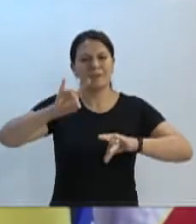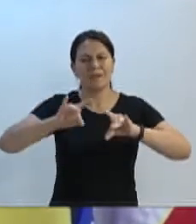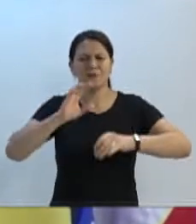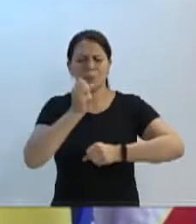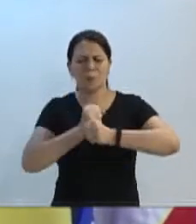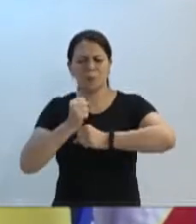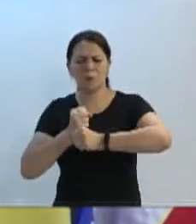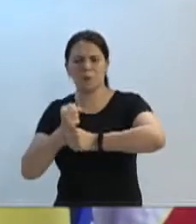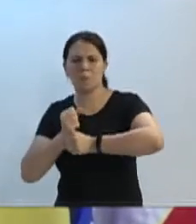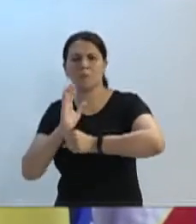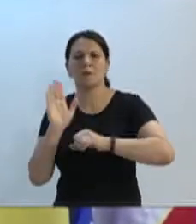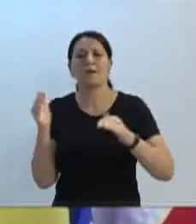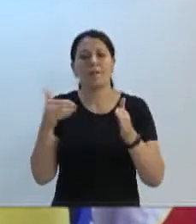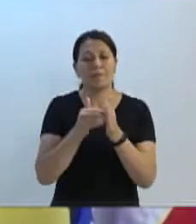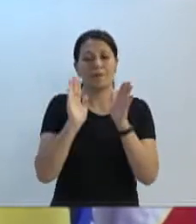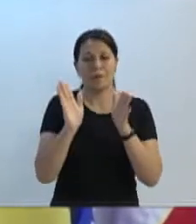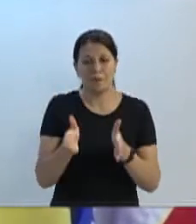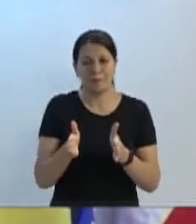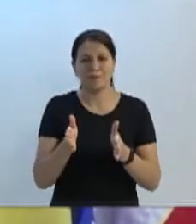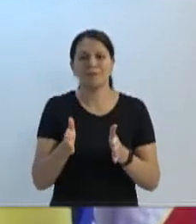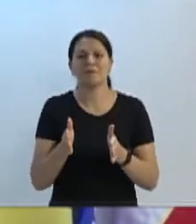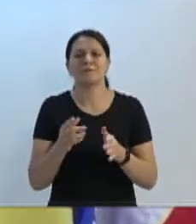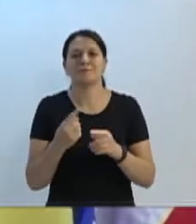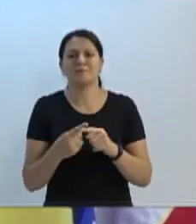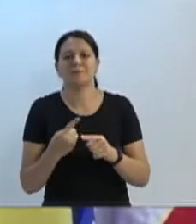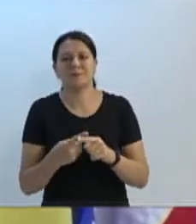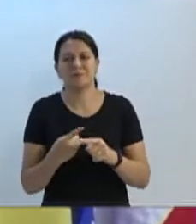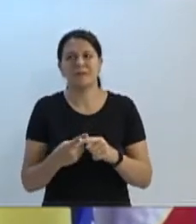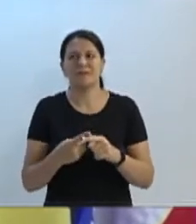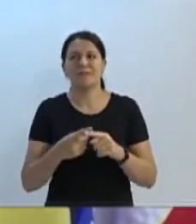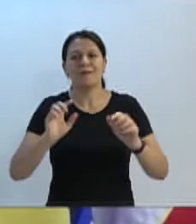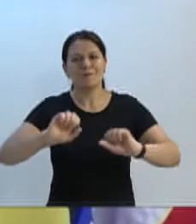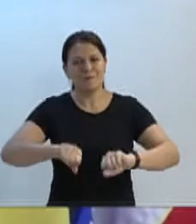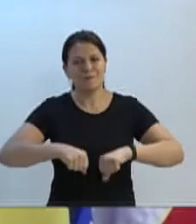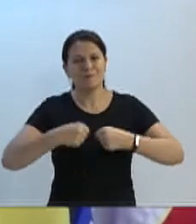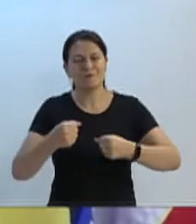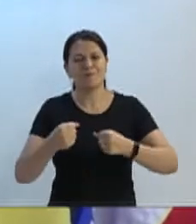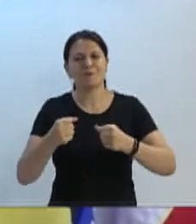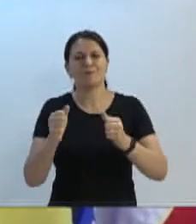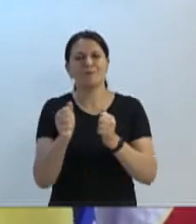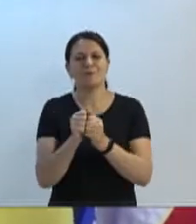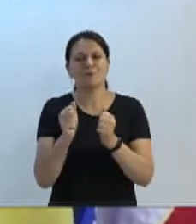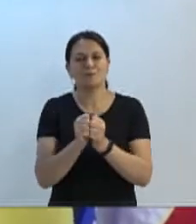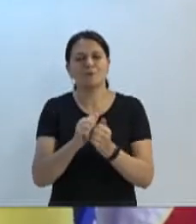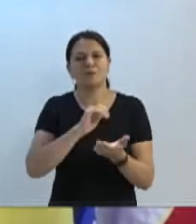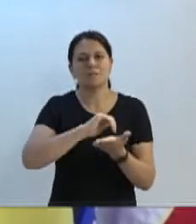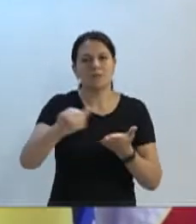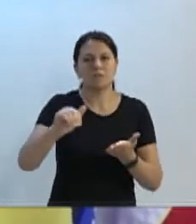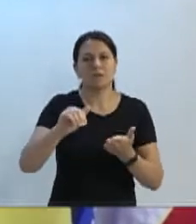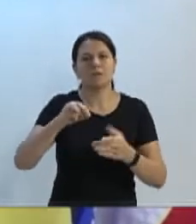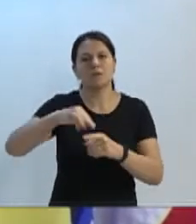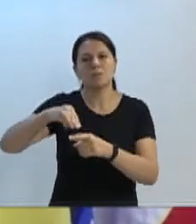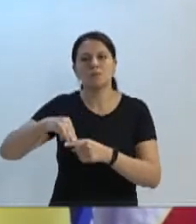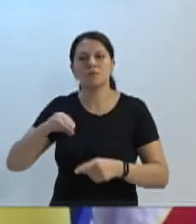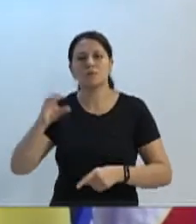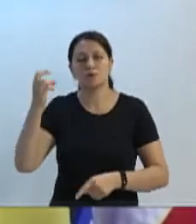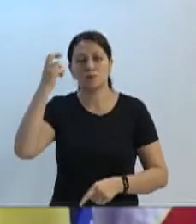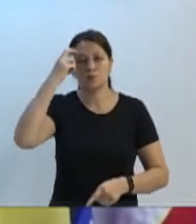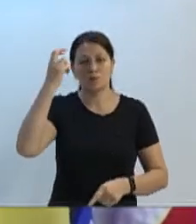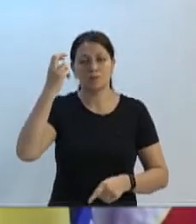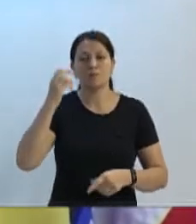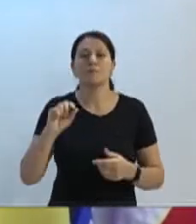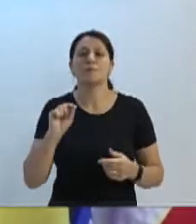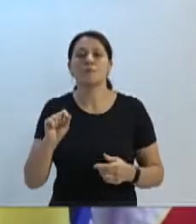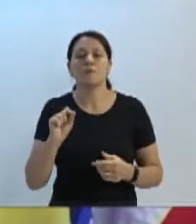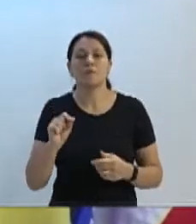e ela é mantida até hoje graças ao esforço conjunto do Inarte, da Secretaria Municipal de Cultura, e ele será